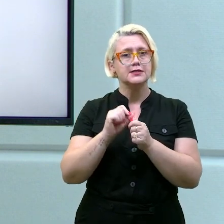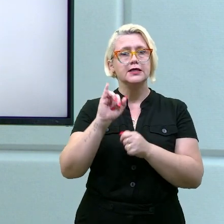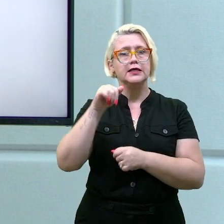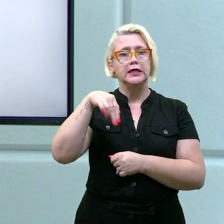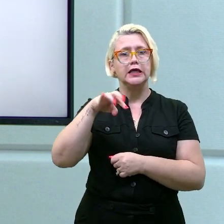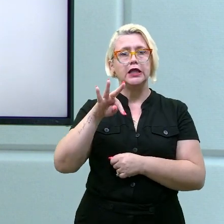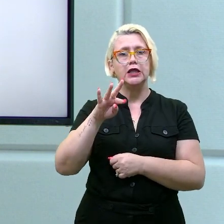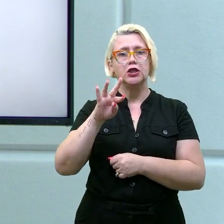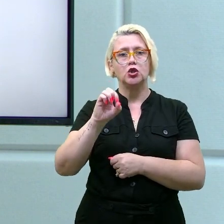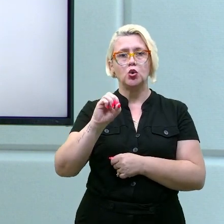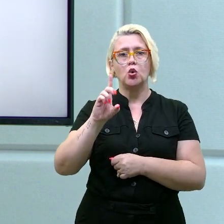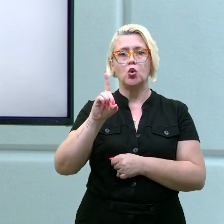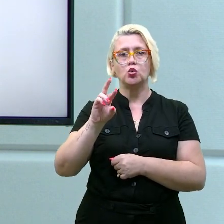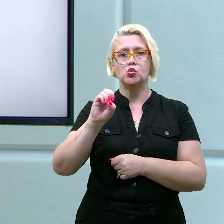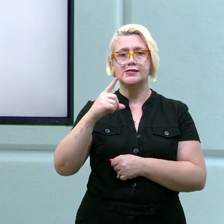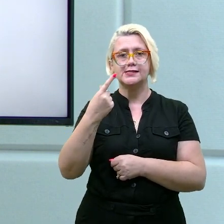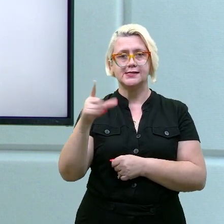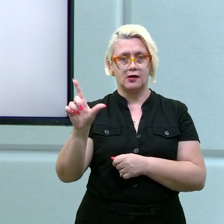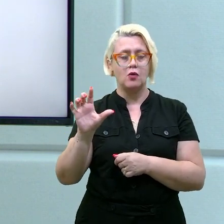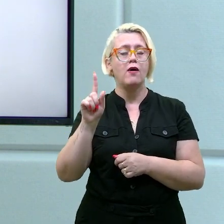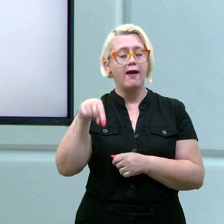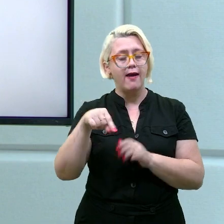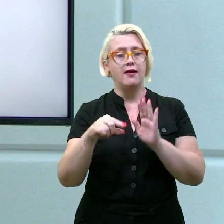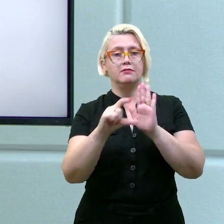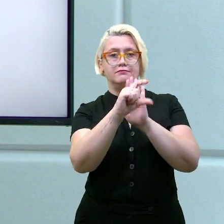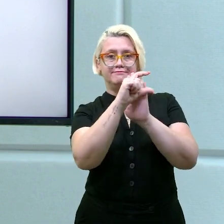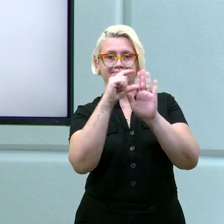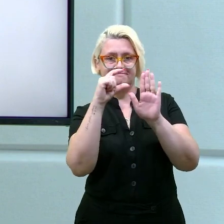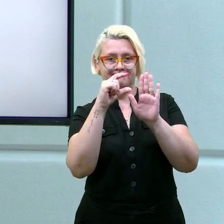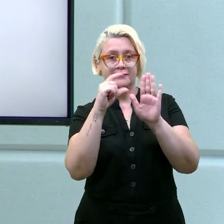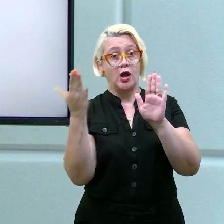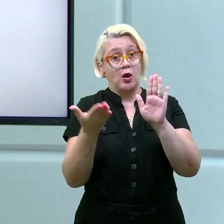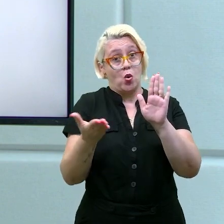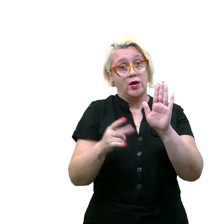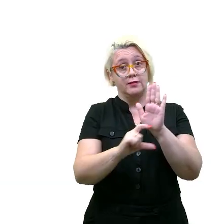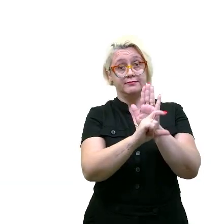Pois é, então hoje, segundo parágrafo. Vem comigo.